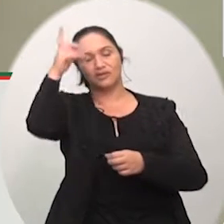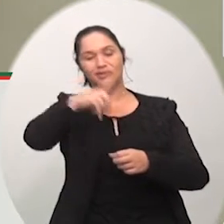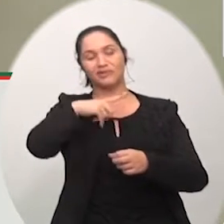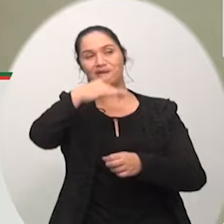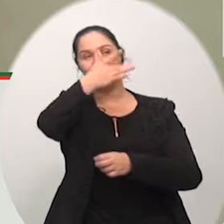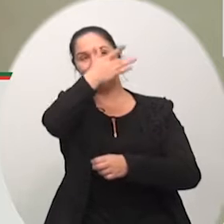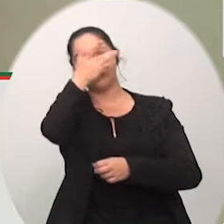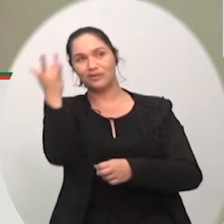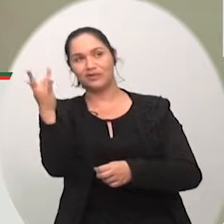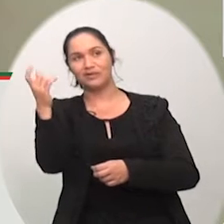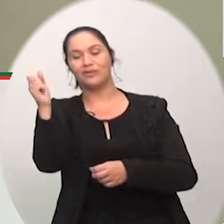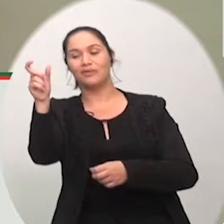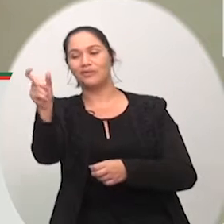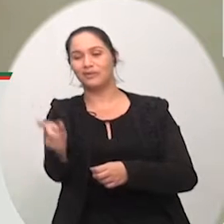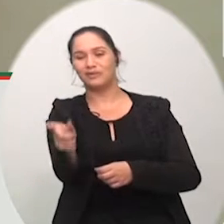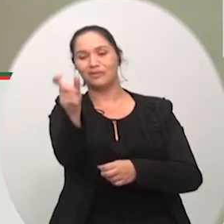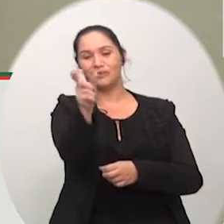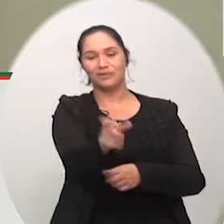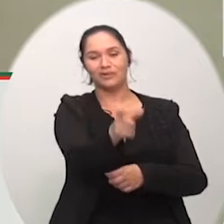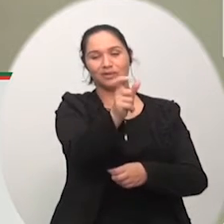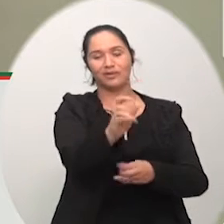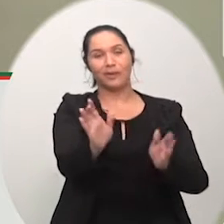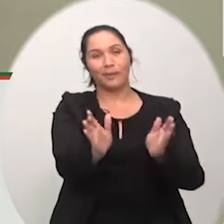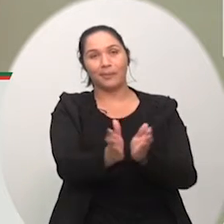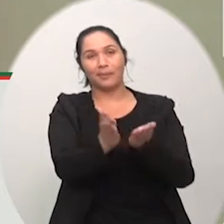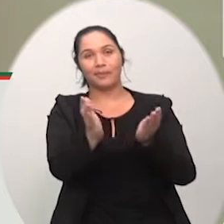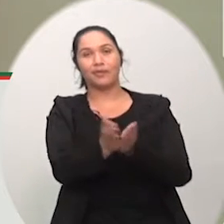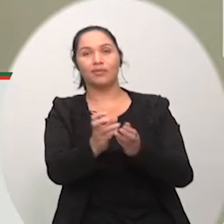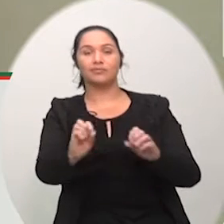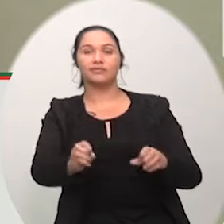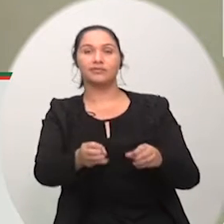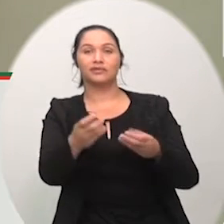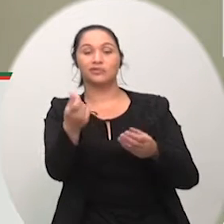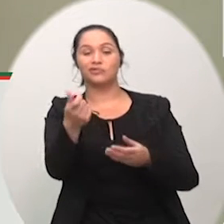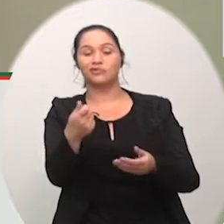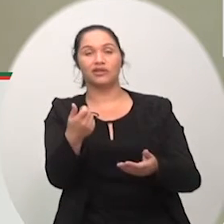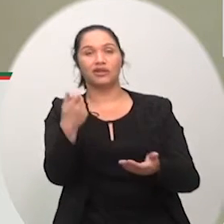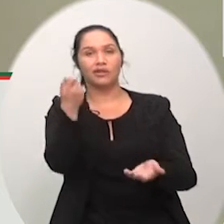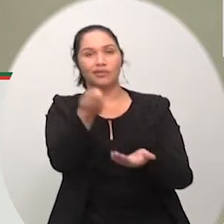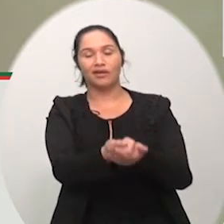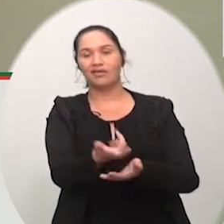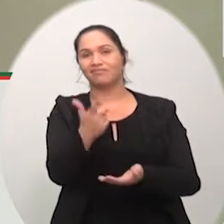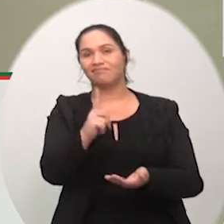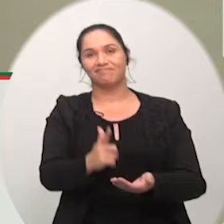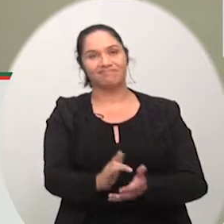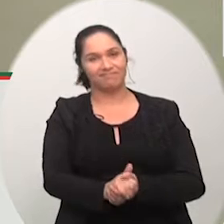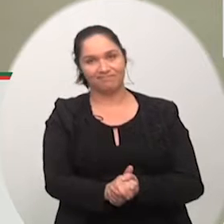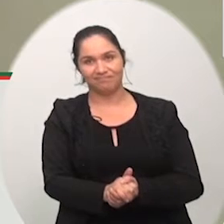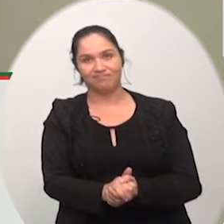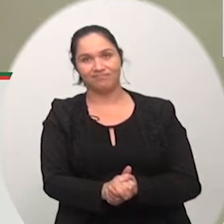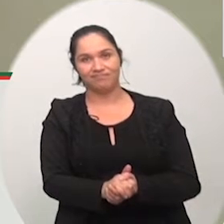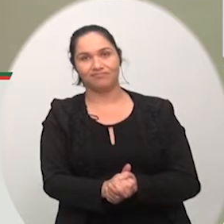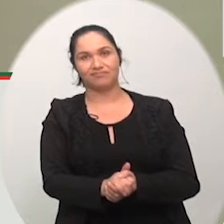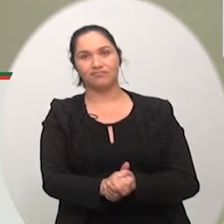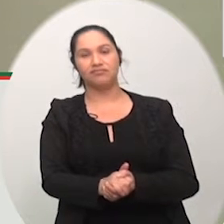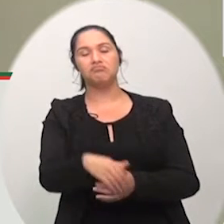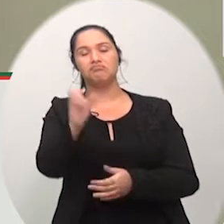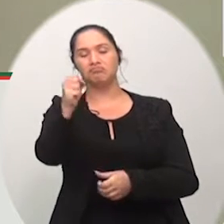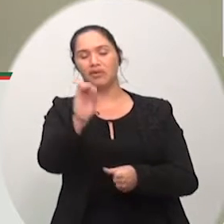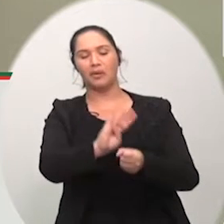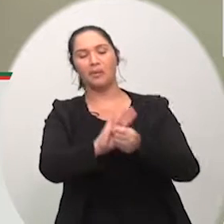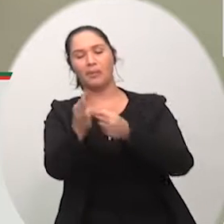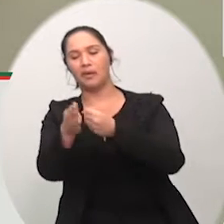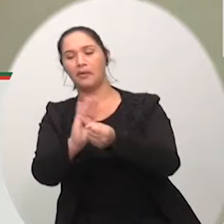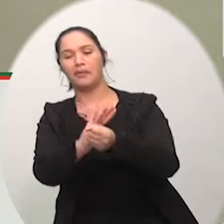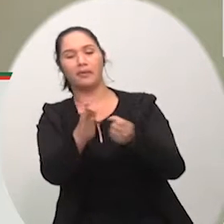dia quase mora uma pessoa que não tem condições de ser sepultadas isso acontece nos bairros mais carentes da nossa cidade